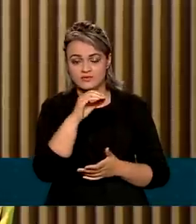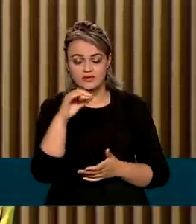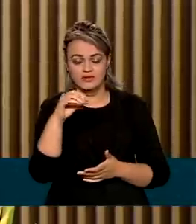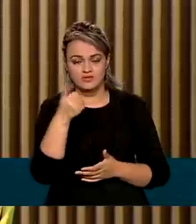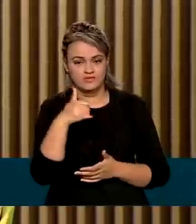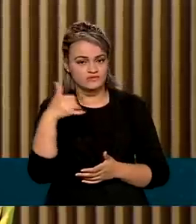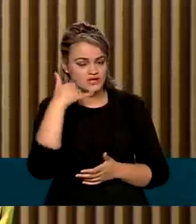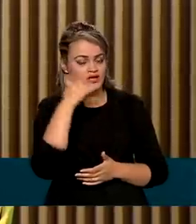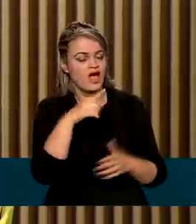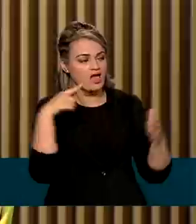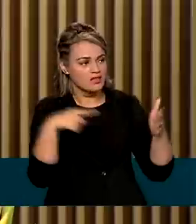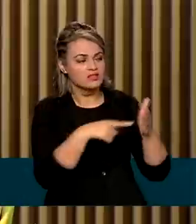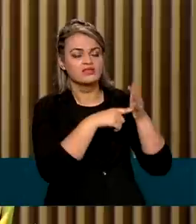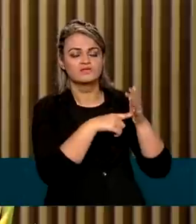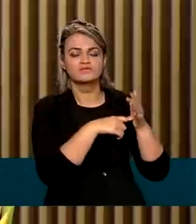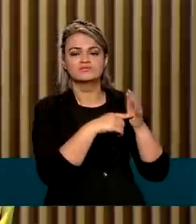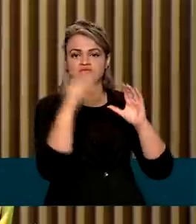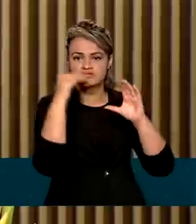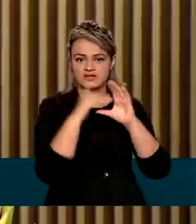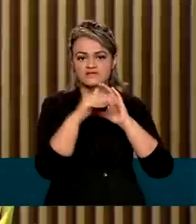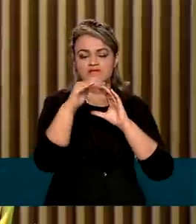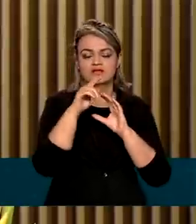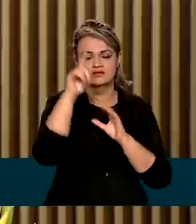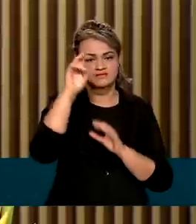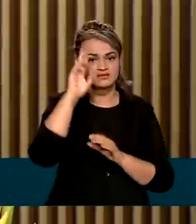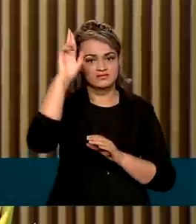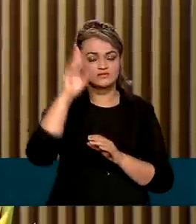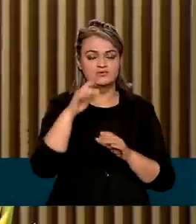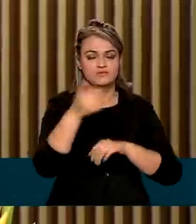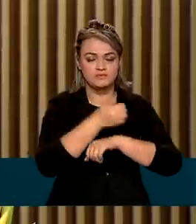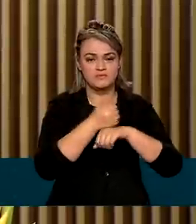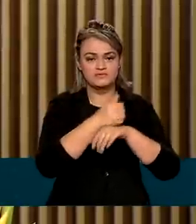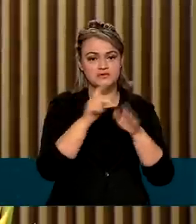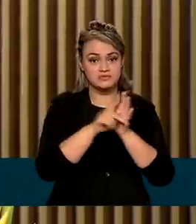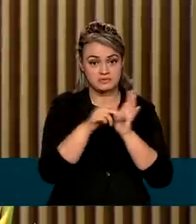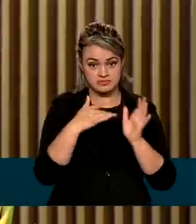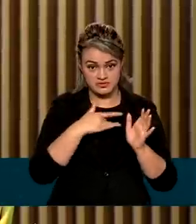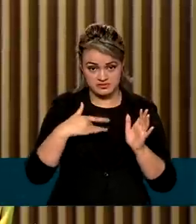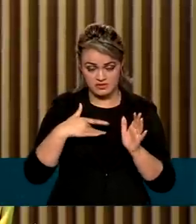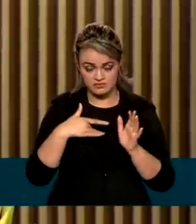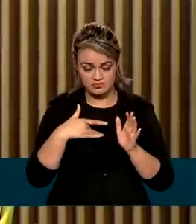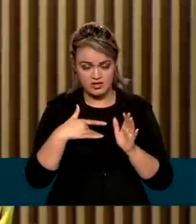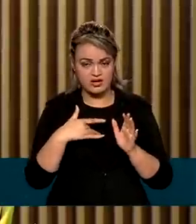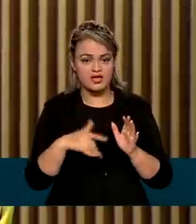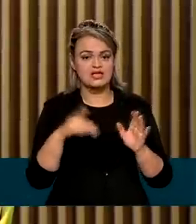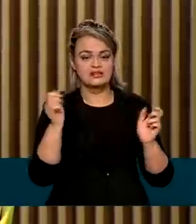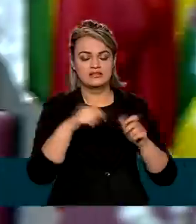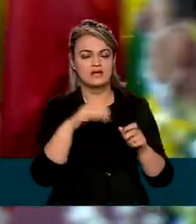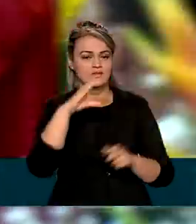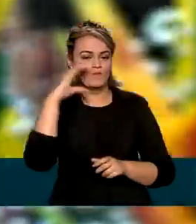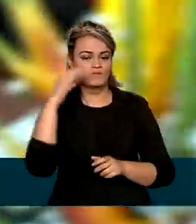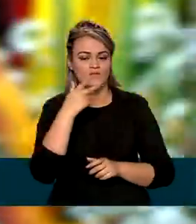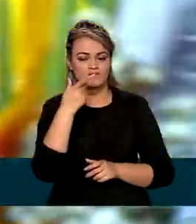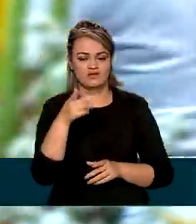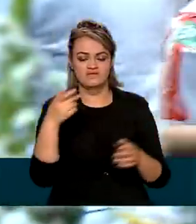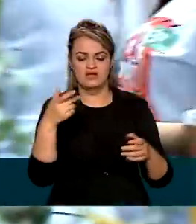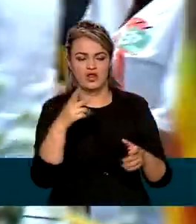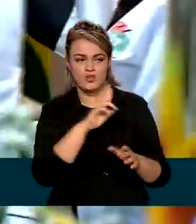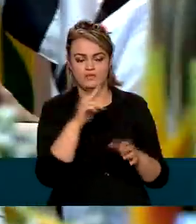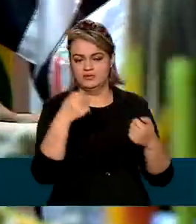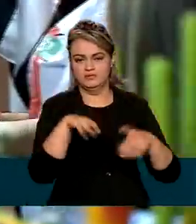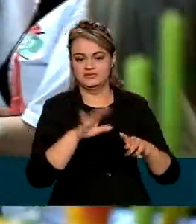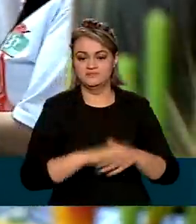denúncias de notificação compulsória realizadas pelos profissionais de saúde poderá ser feito de forma anônima. No evento de